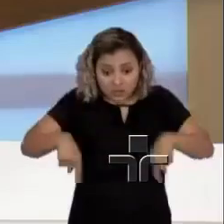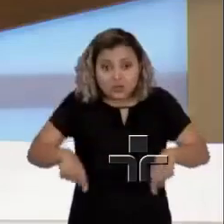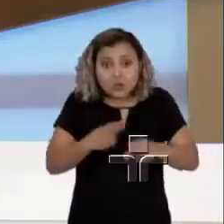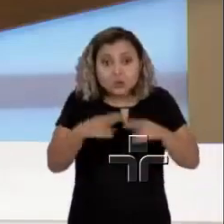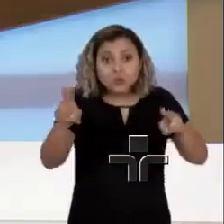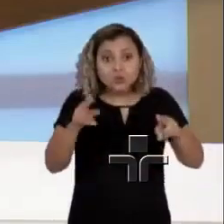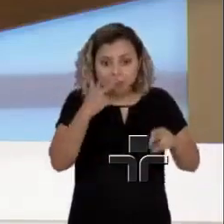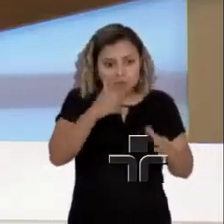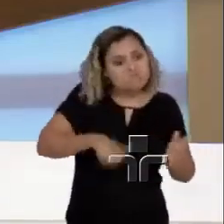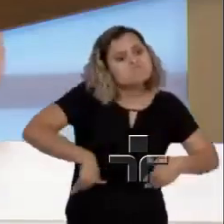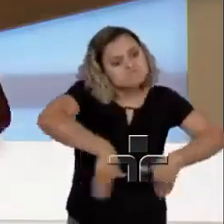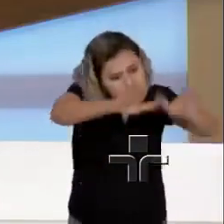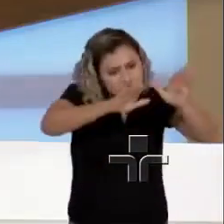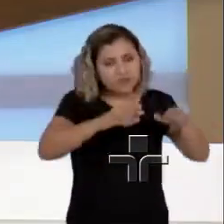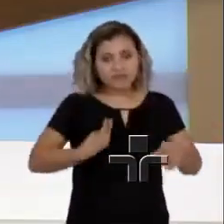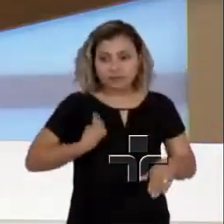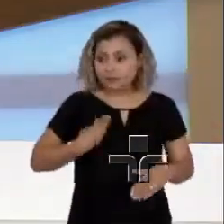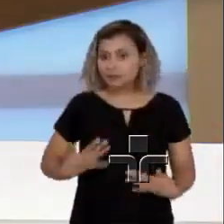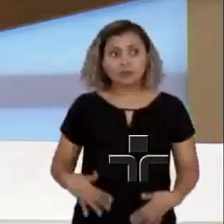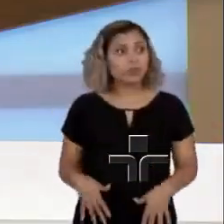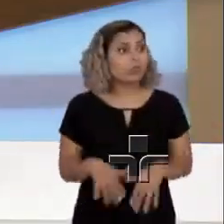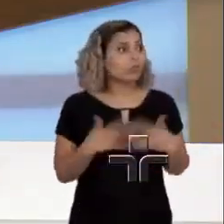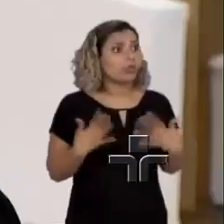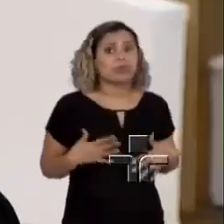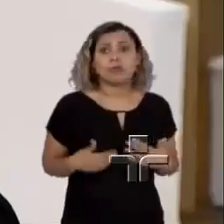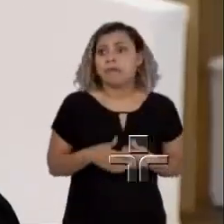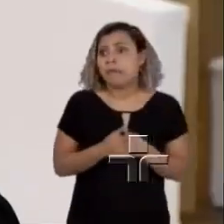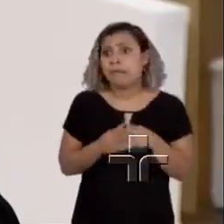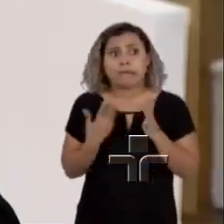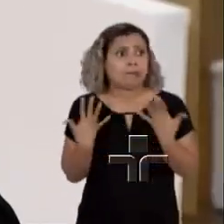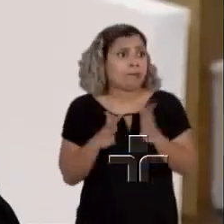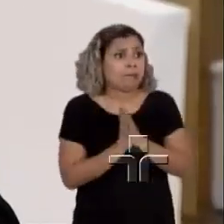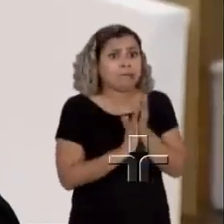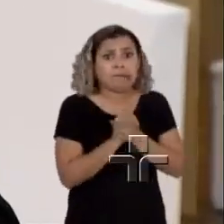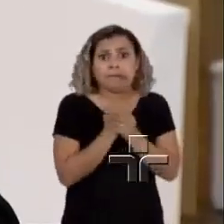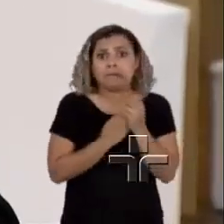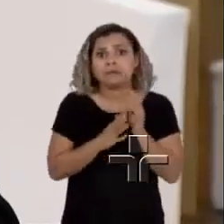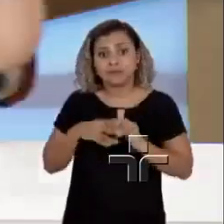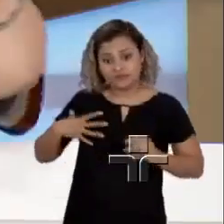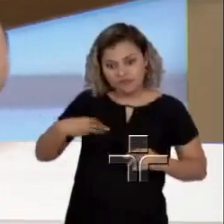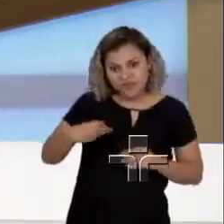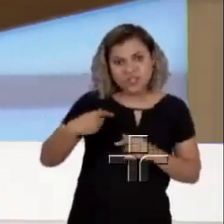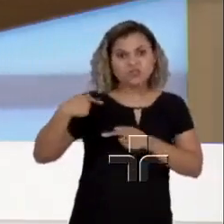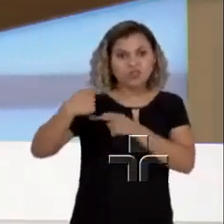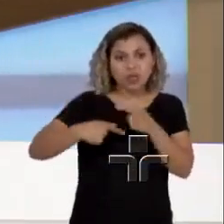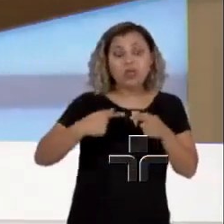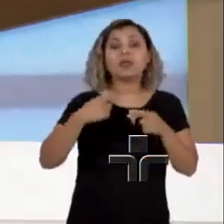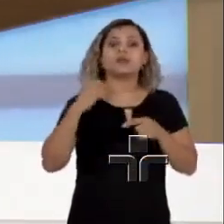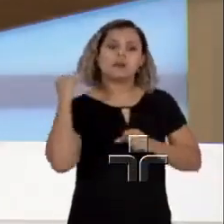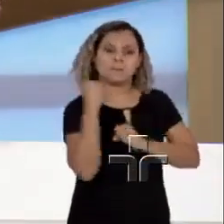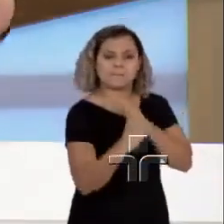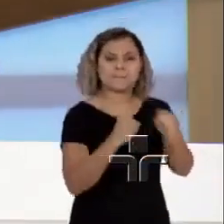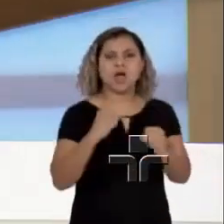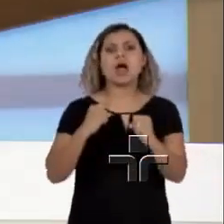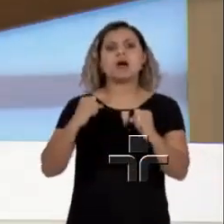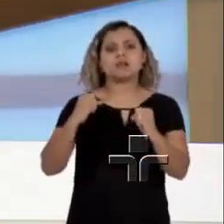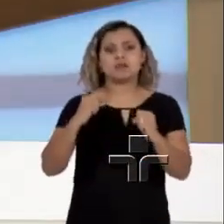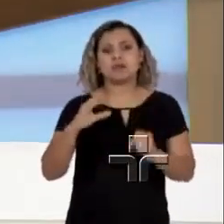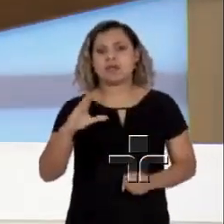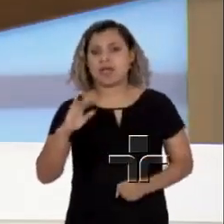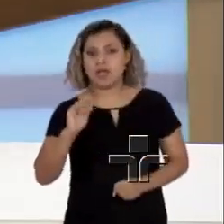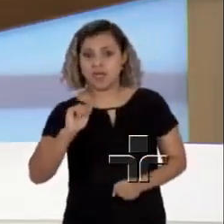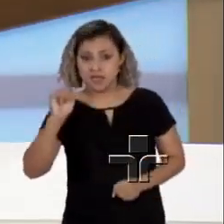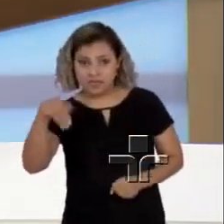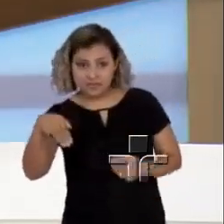a vida, e a primeira coisa que eles fazem é uma cagada, que eles vão lá, os filhos matam, um, o outro mata, então é uma coisa